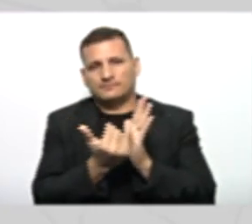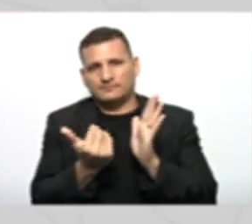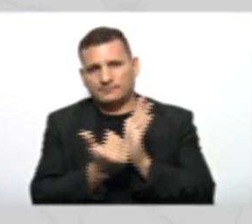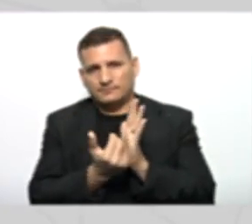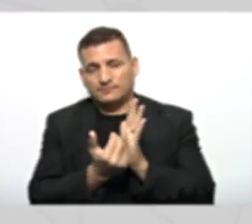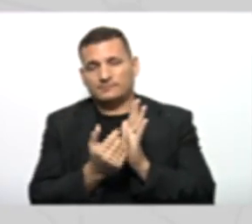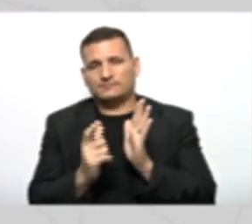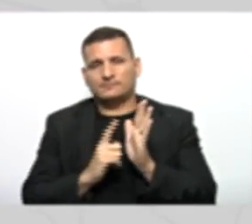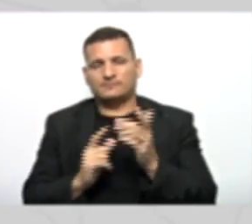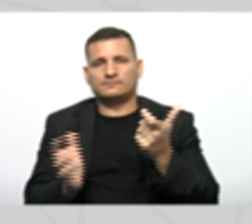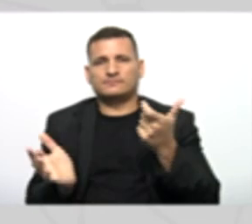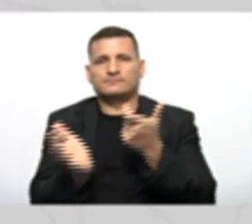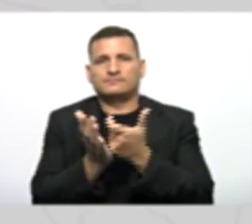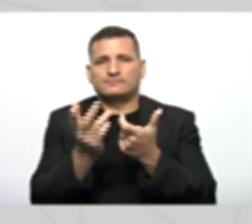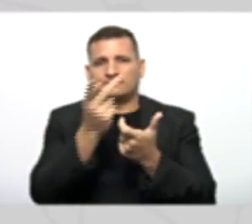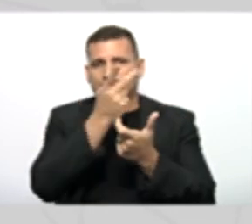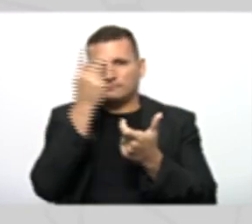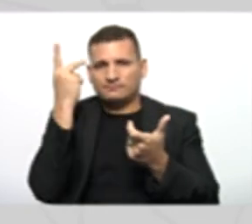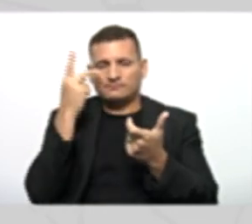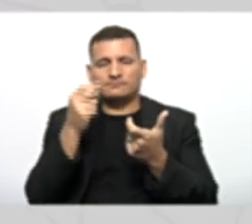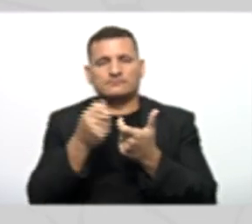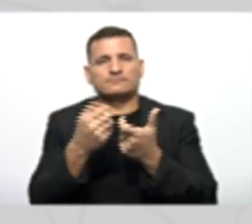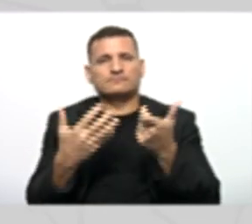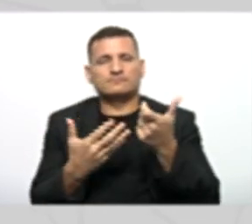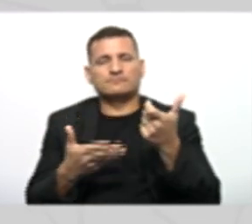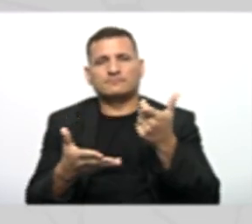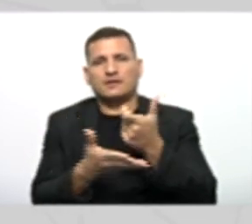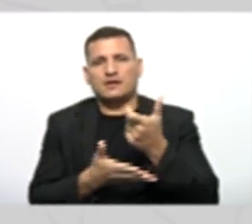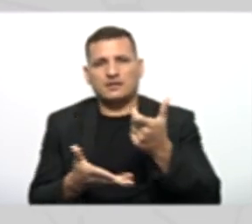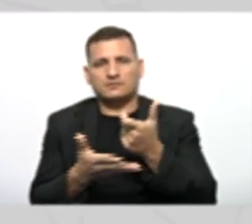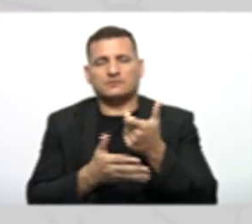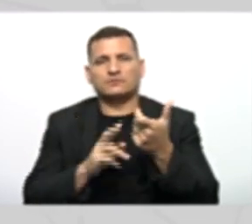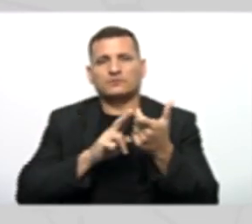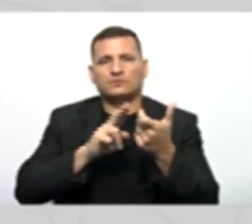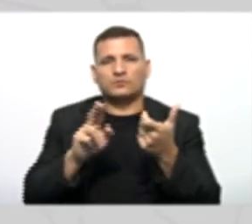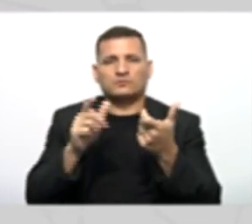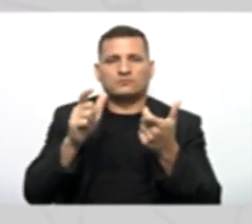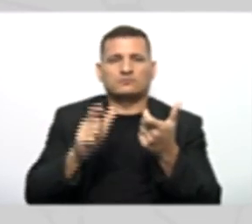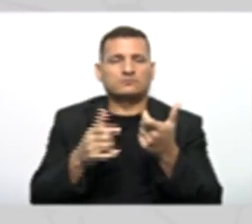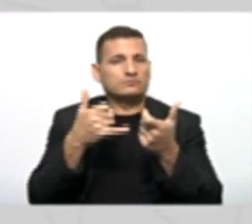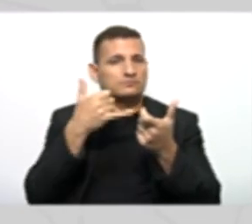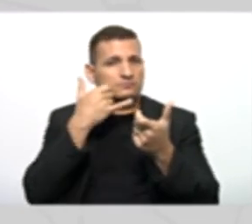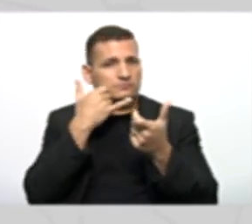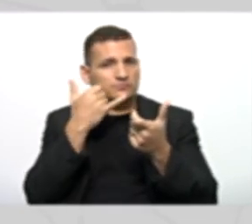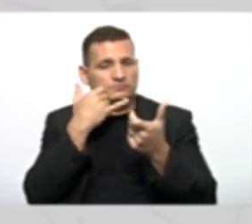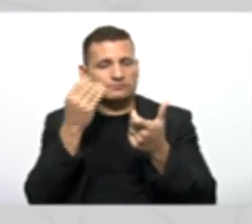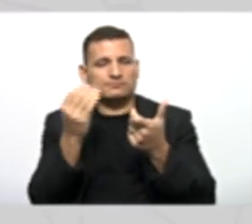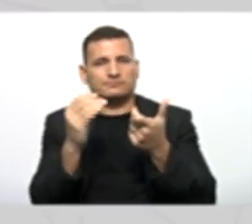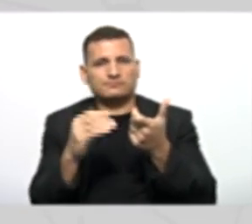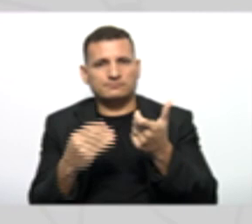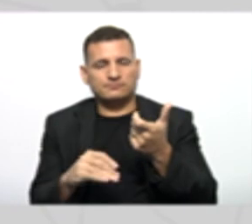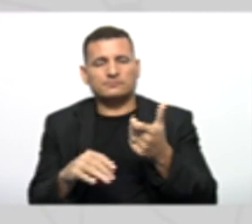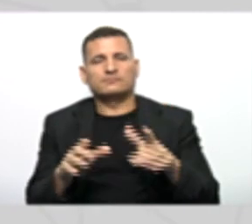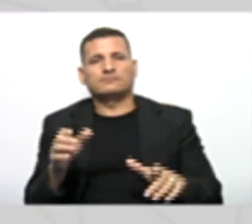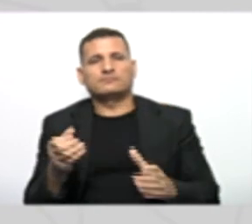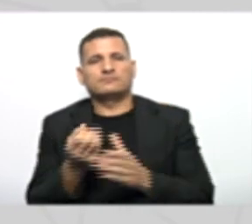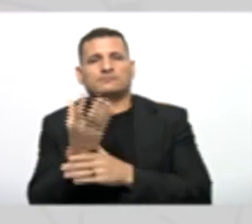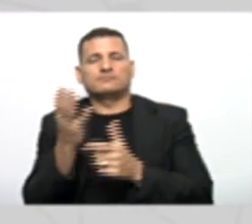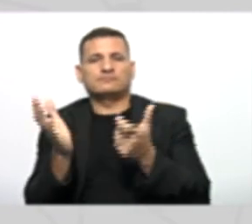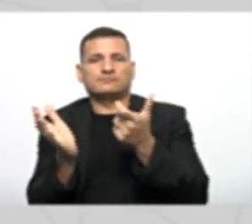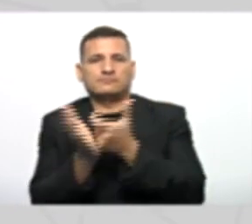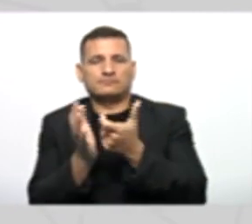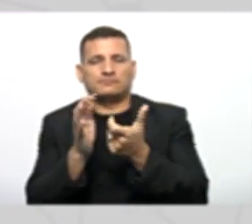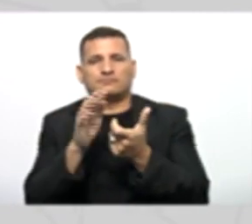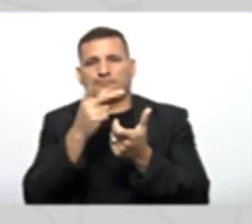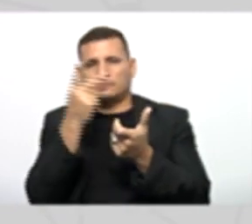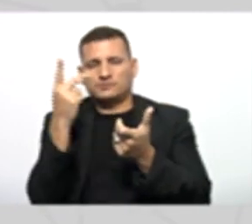pessoa Com os atributos Básicos De uma pessoa Nome Endereço E telefone Crie também Uma classe pessoa Física